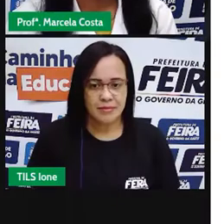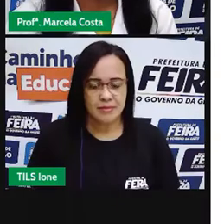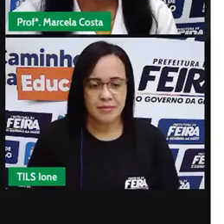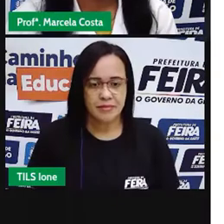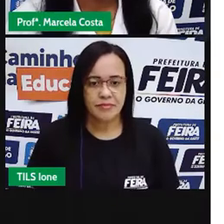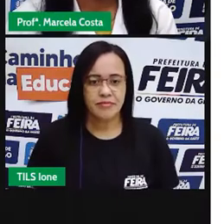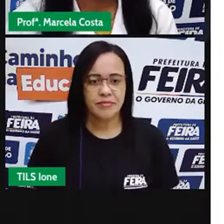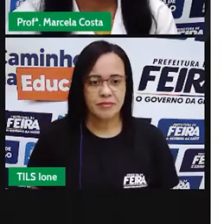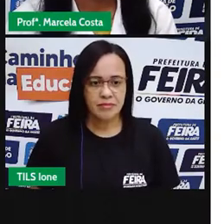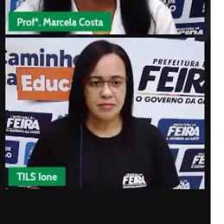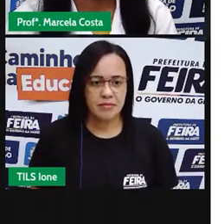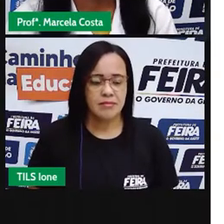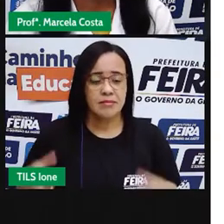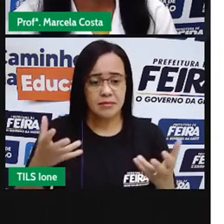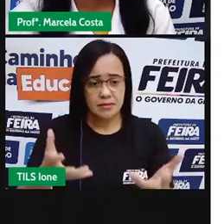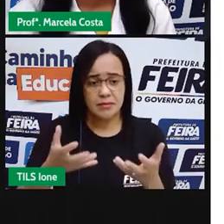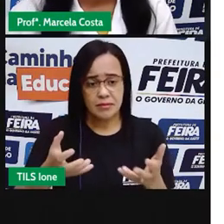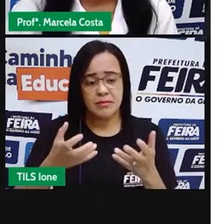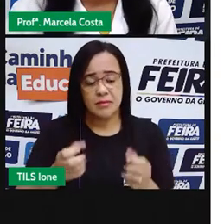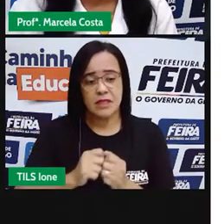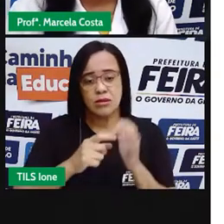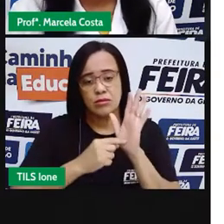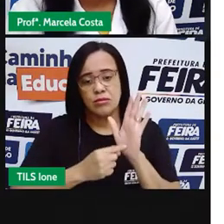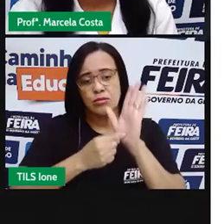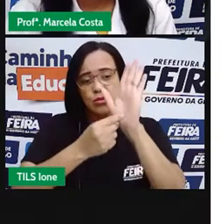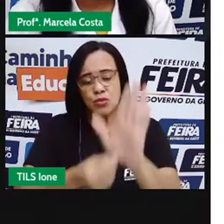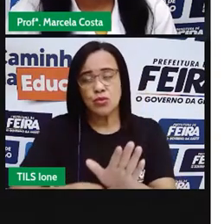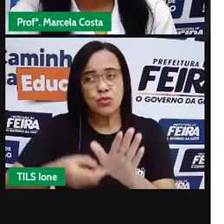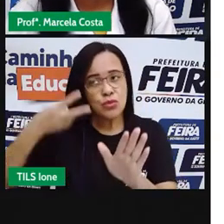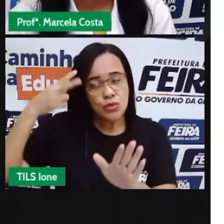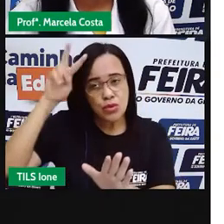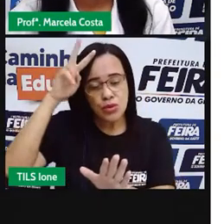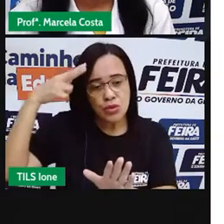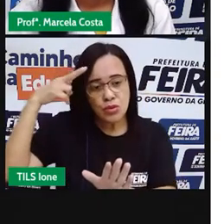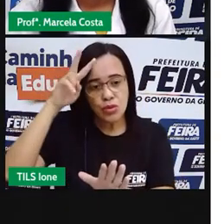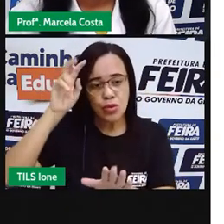Quero mostrar para vocês uma história